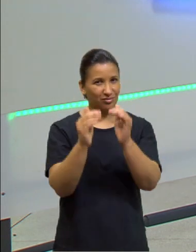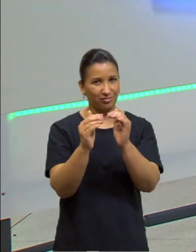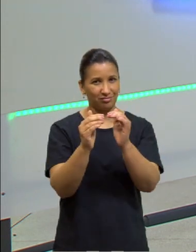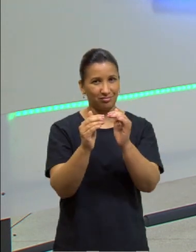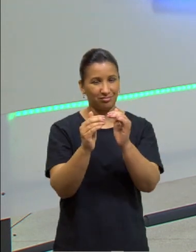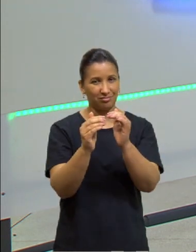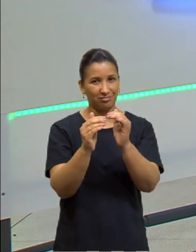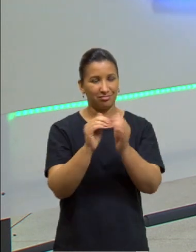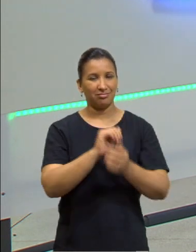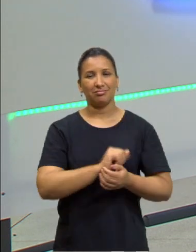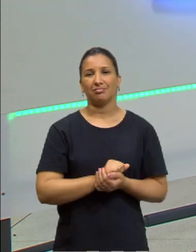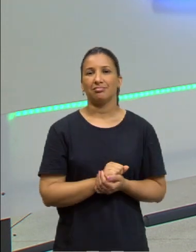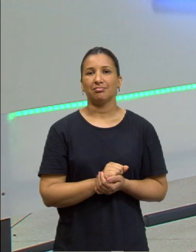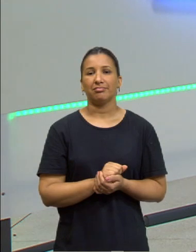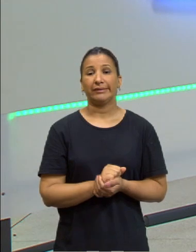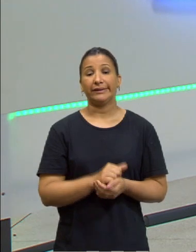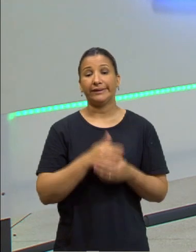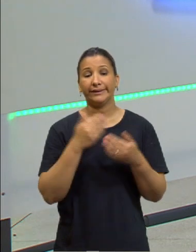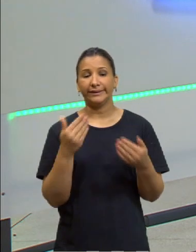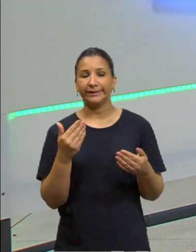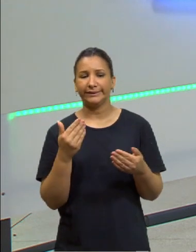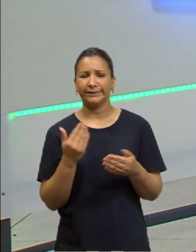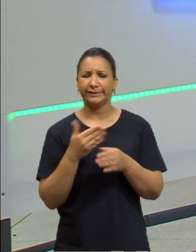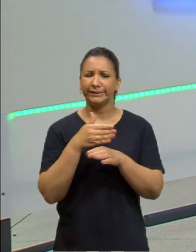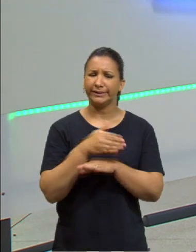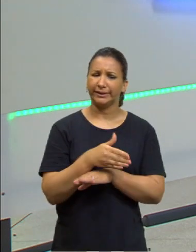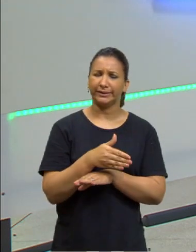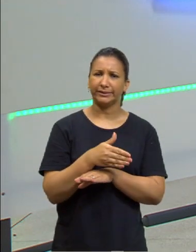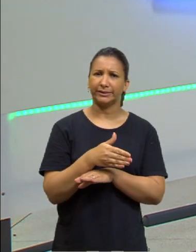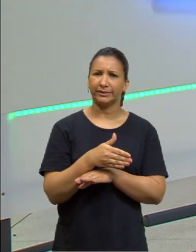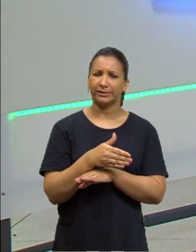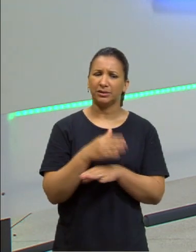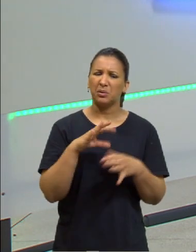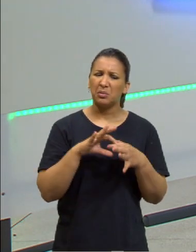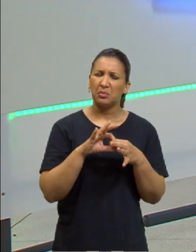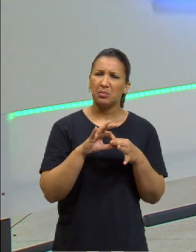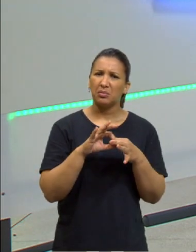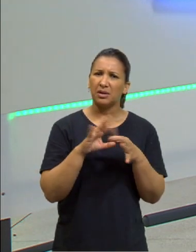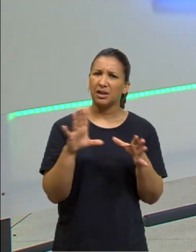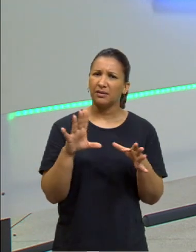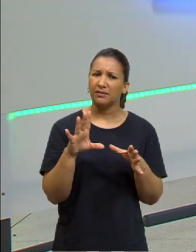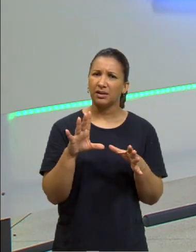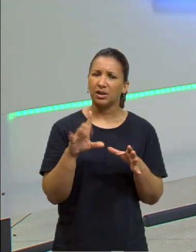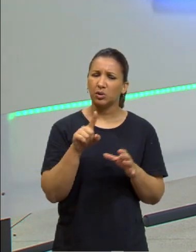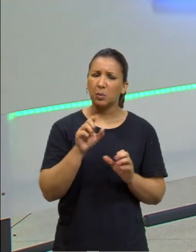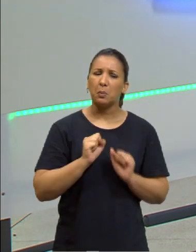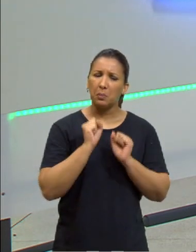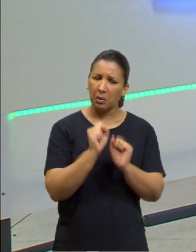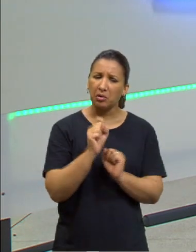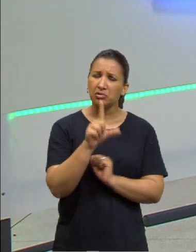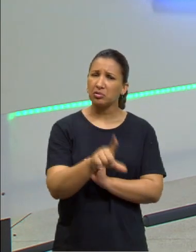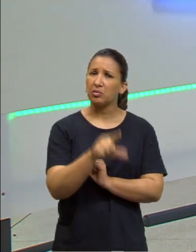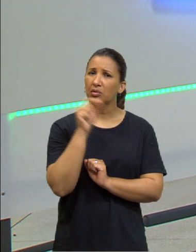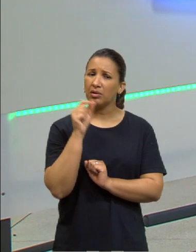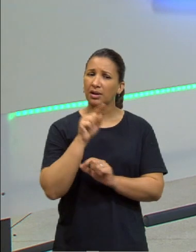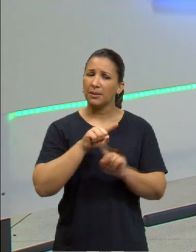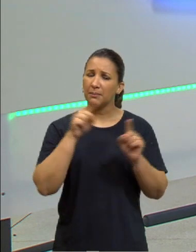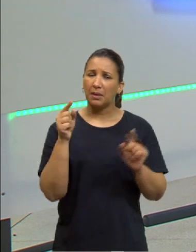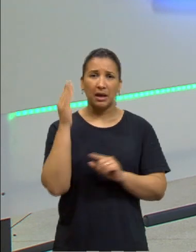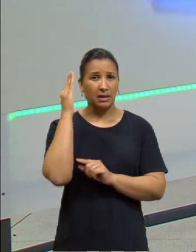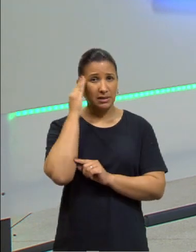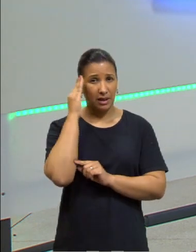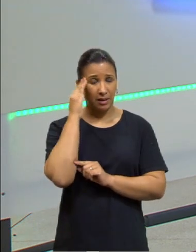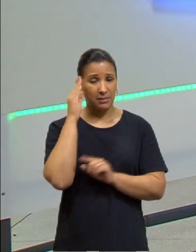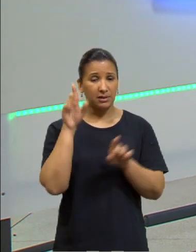deve, e aí que Agostinho entra com a ideia assim, livre-arbítrio, então você pode escolher, mas saiba que as suas